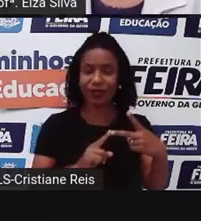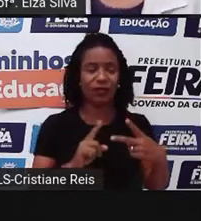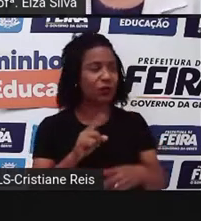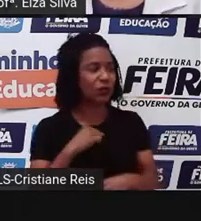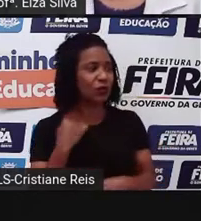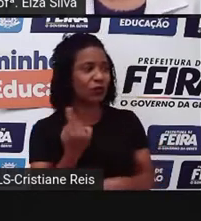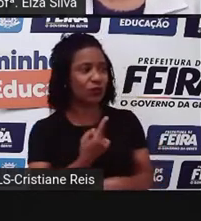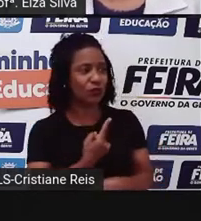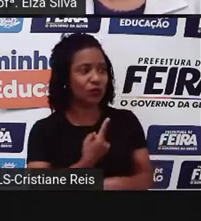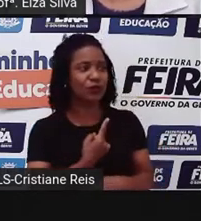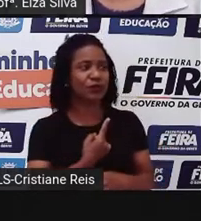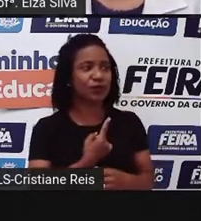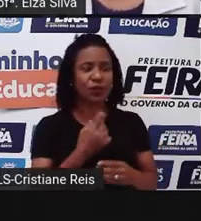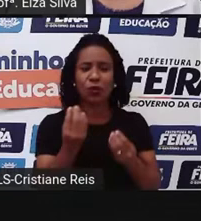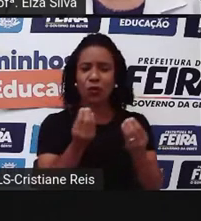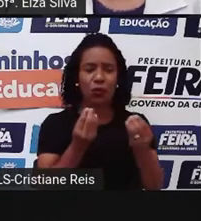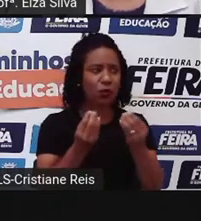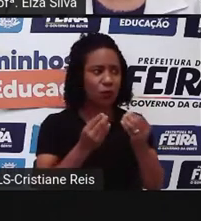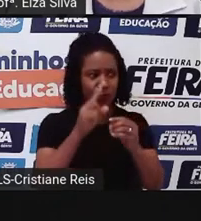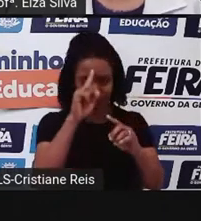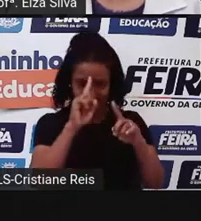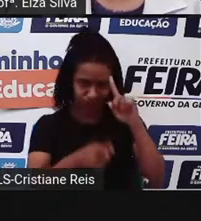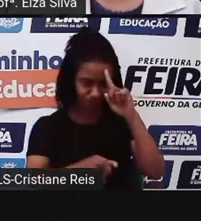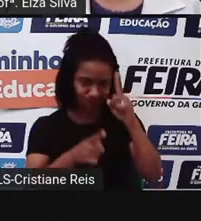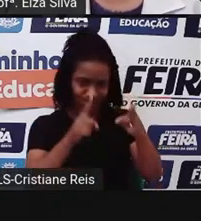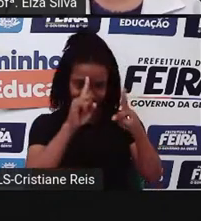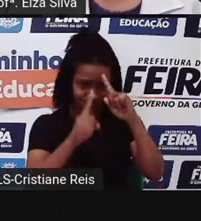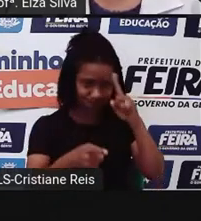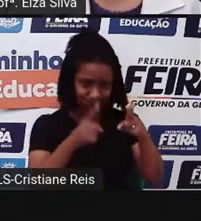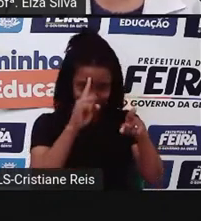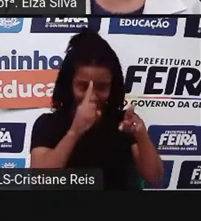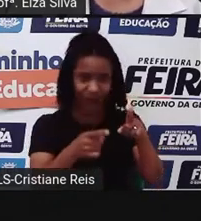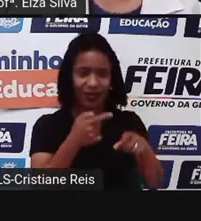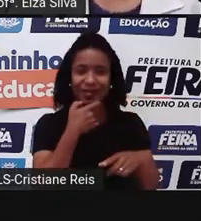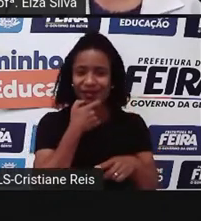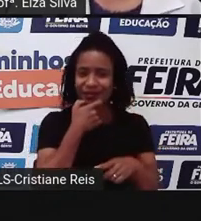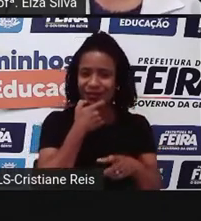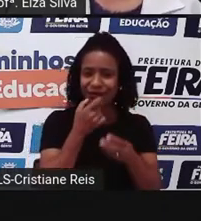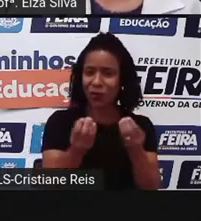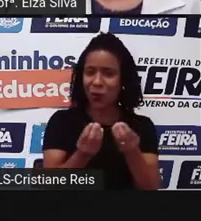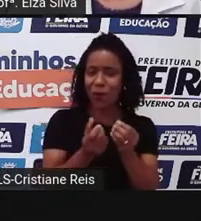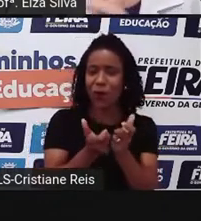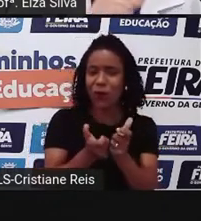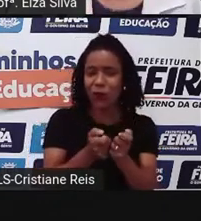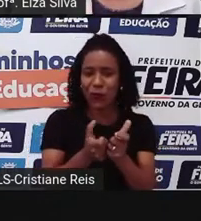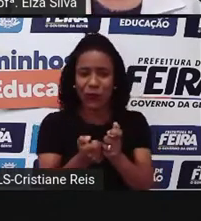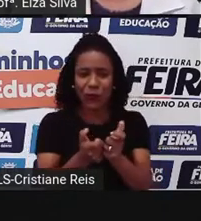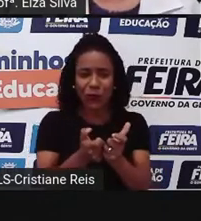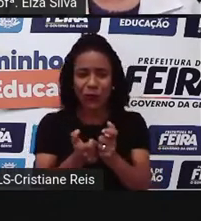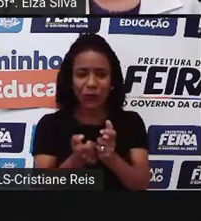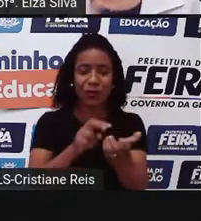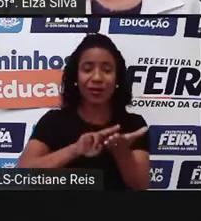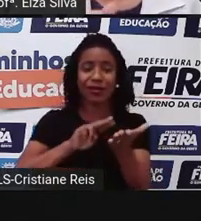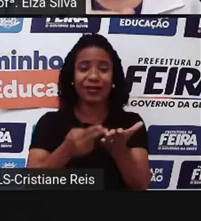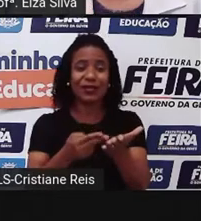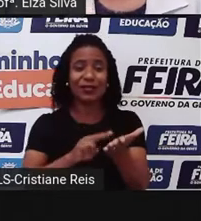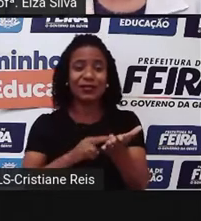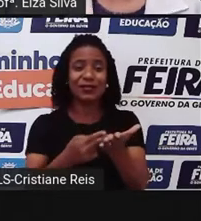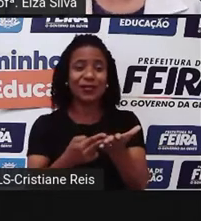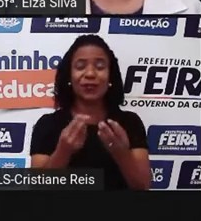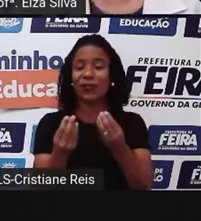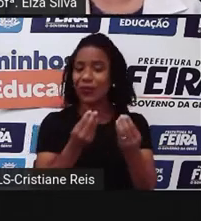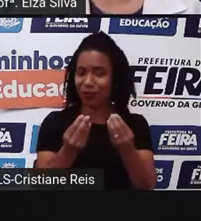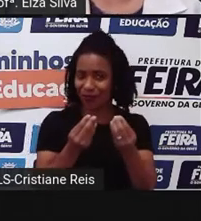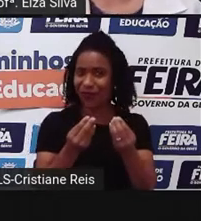gente dá comandos, instruções e ordens em inglês? Do you know? Vocês sabem? Então, vamos aprender hoje